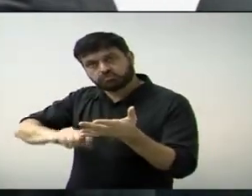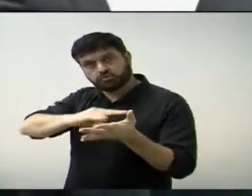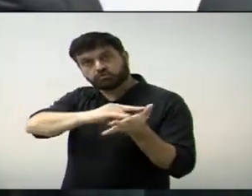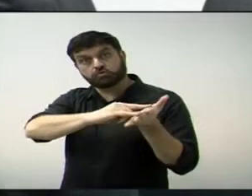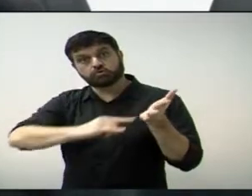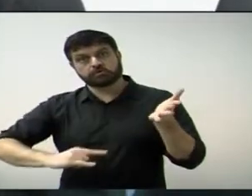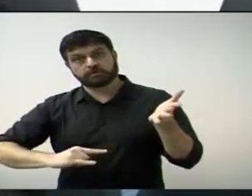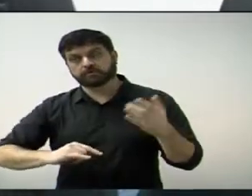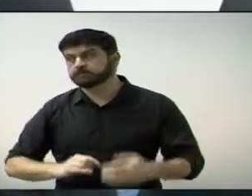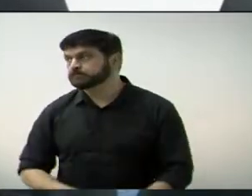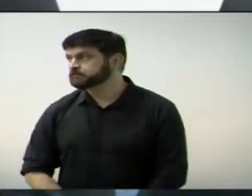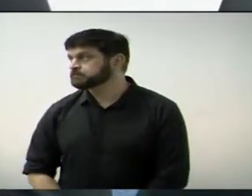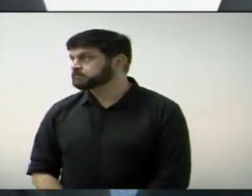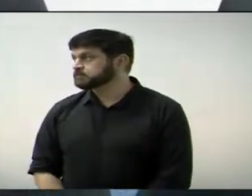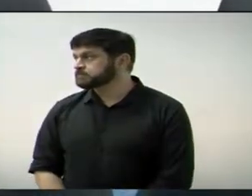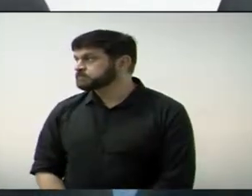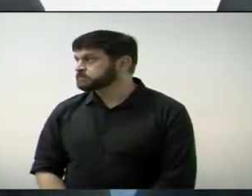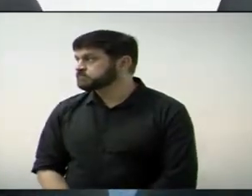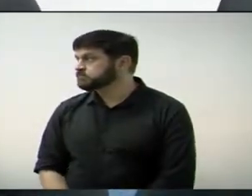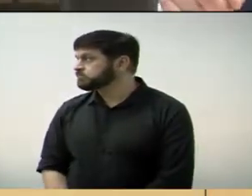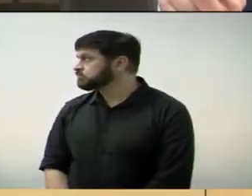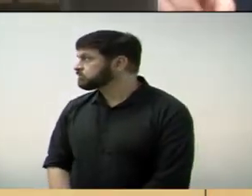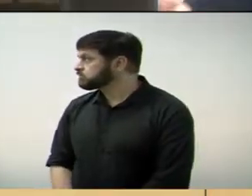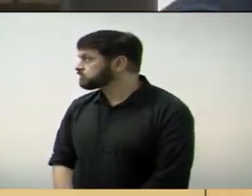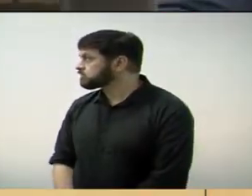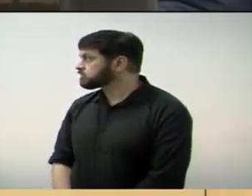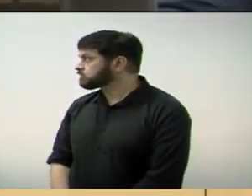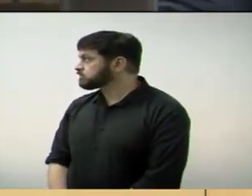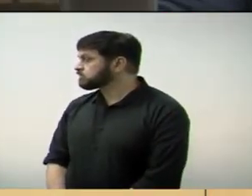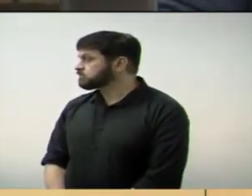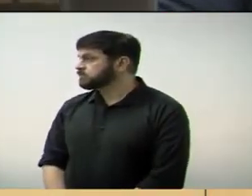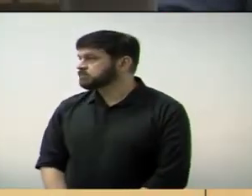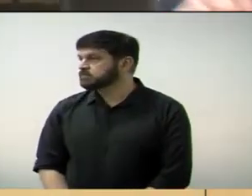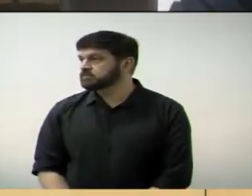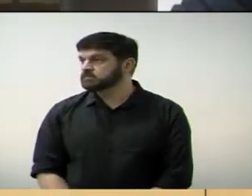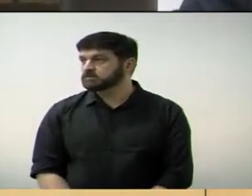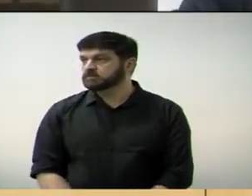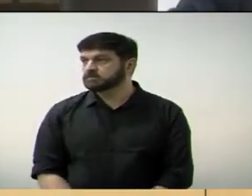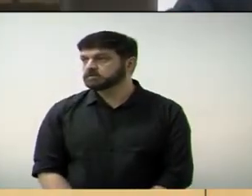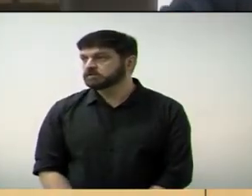Obrigado. Obrigado. Obrigado. Obrigado.